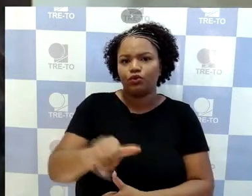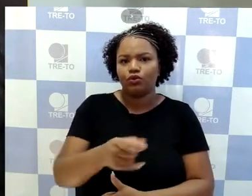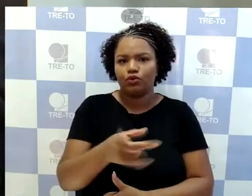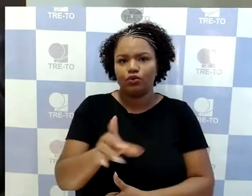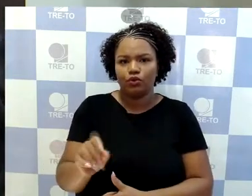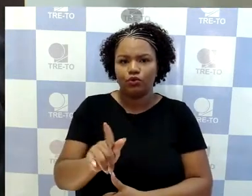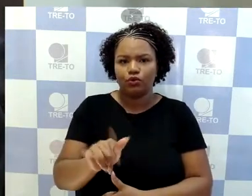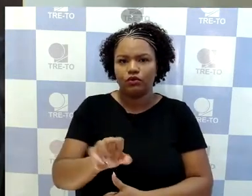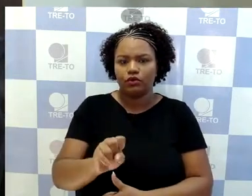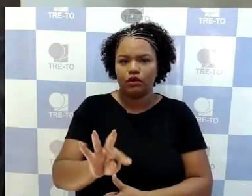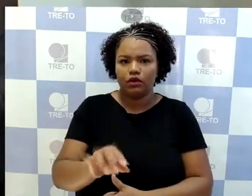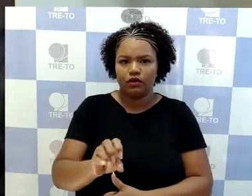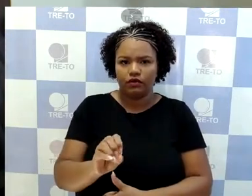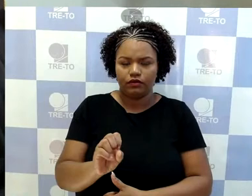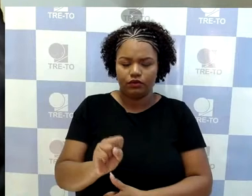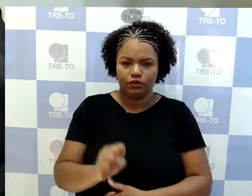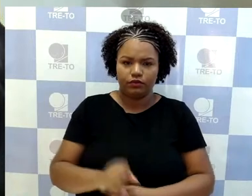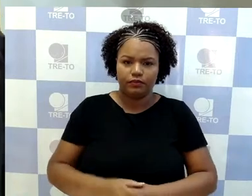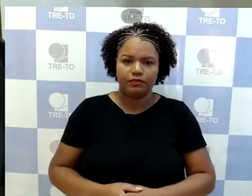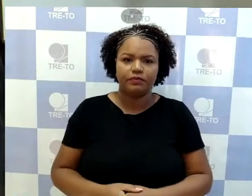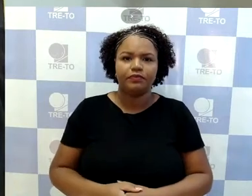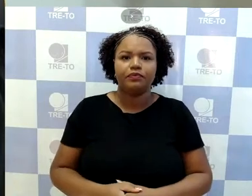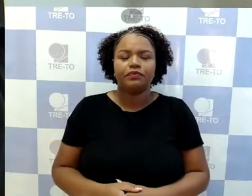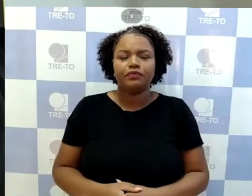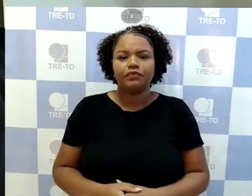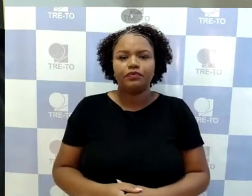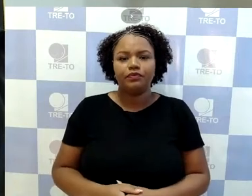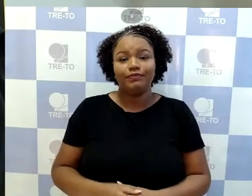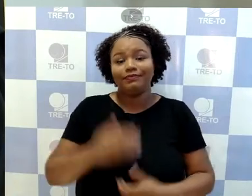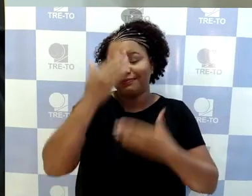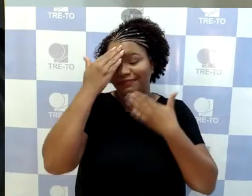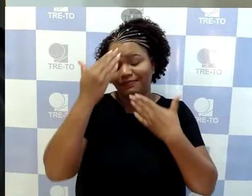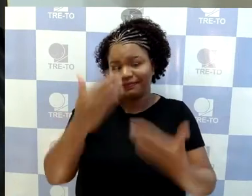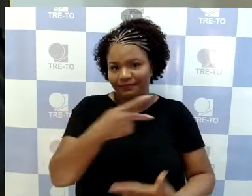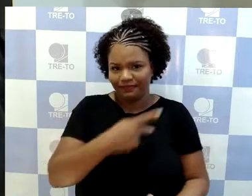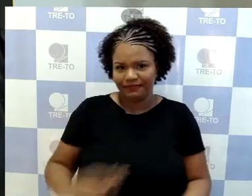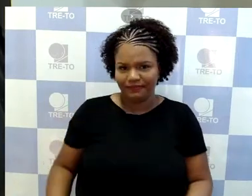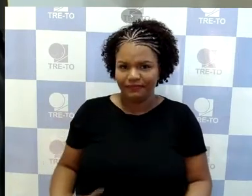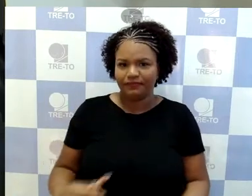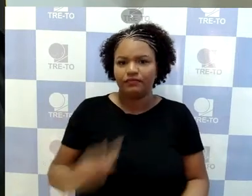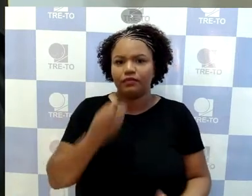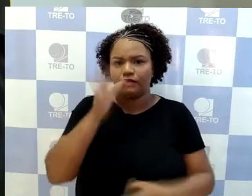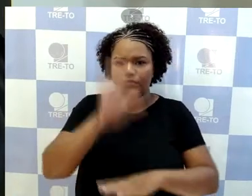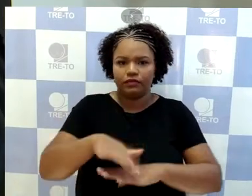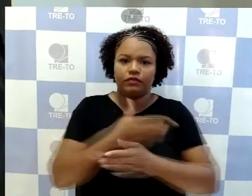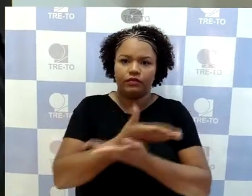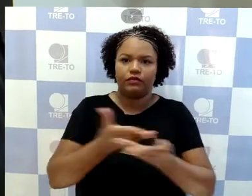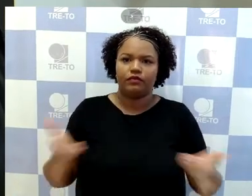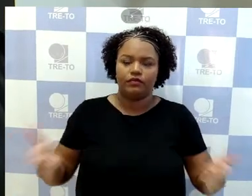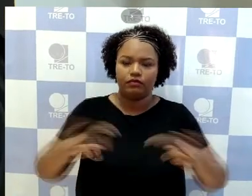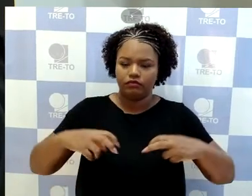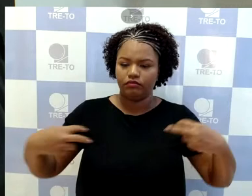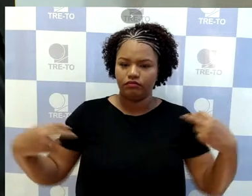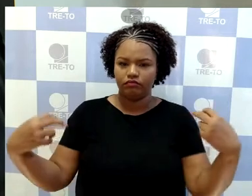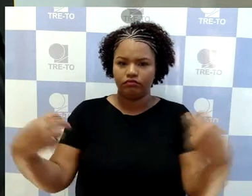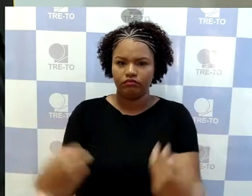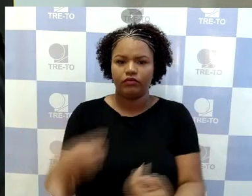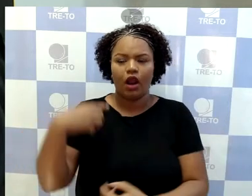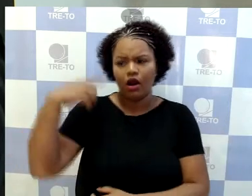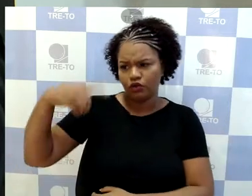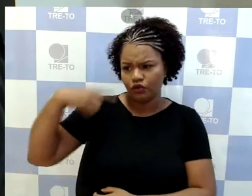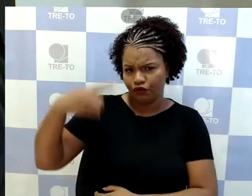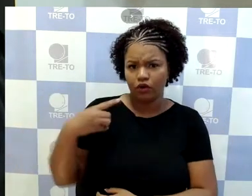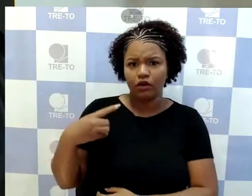Obrigado, senhor vice-presidente. Boa tarde a todos os demais julgadores dessa corte, aos advogados que